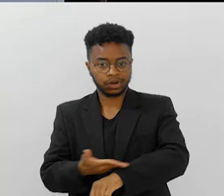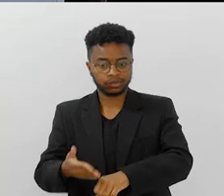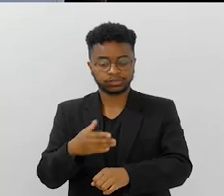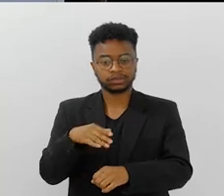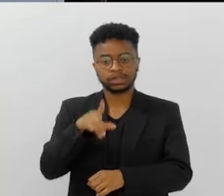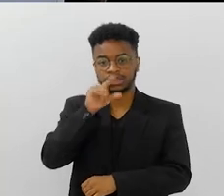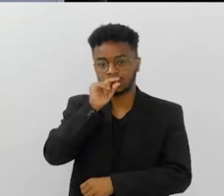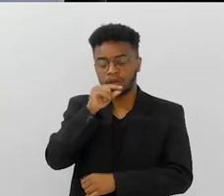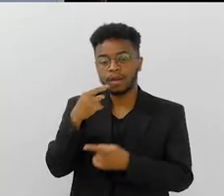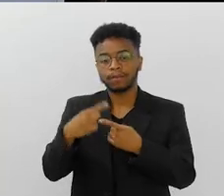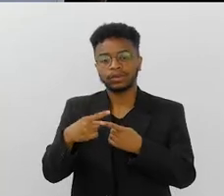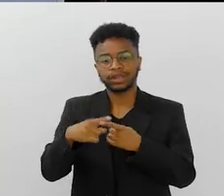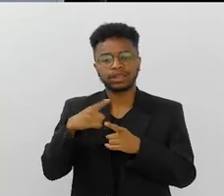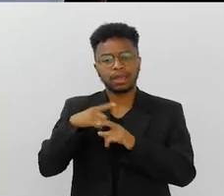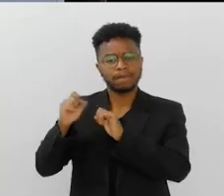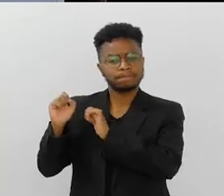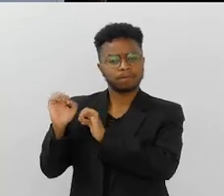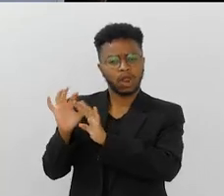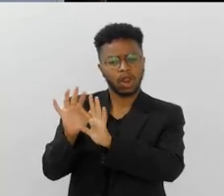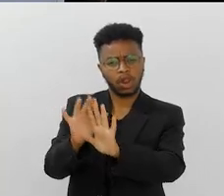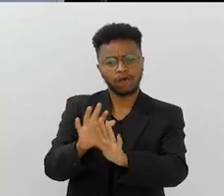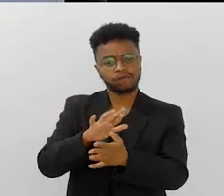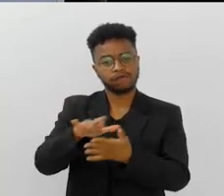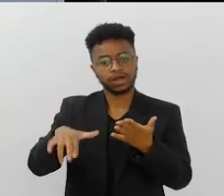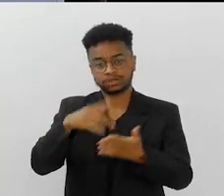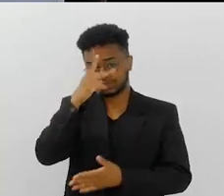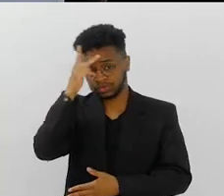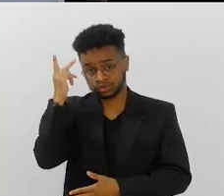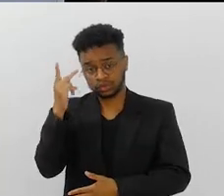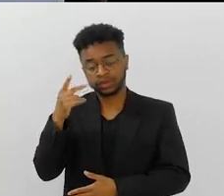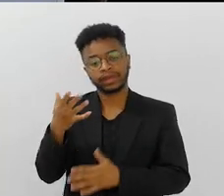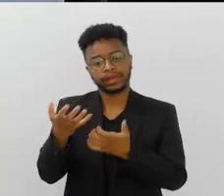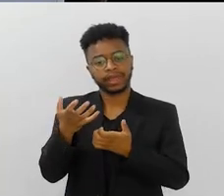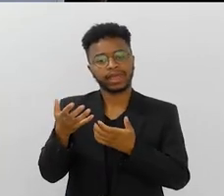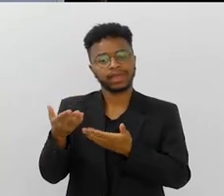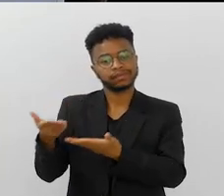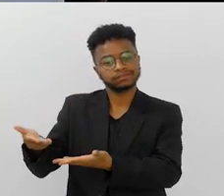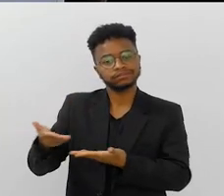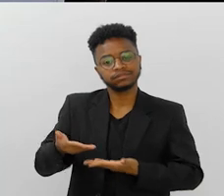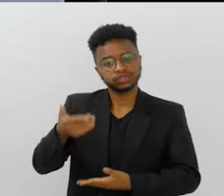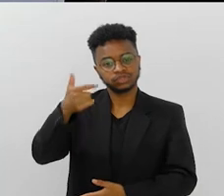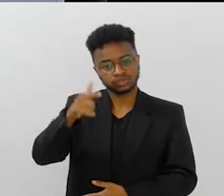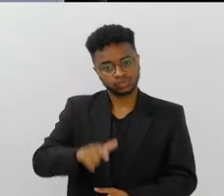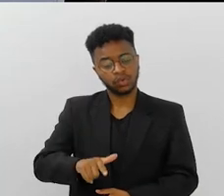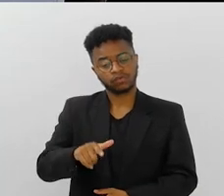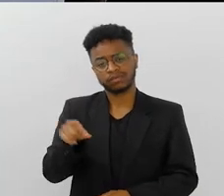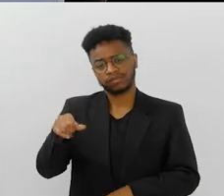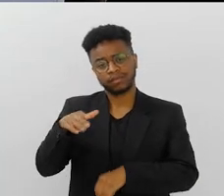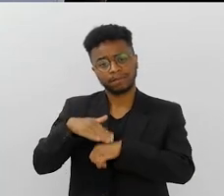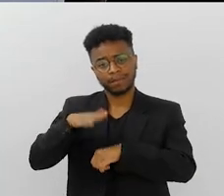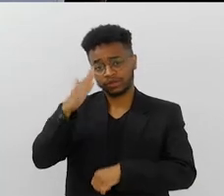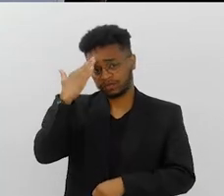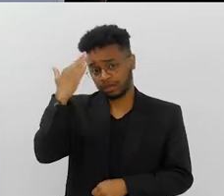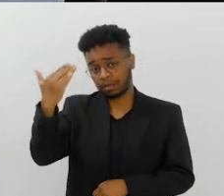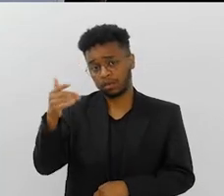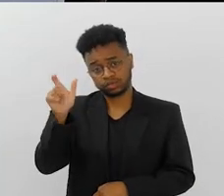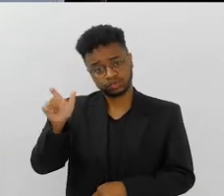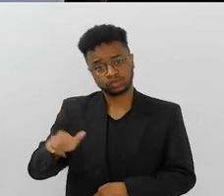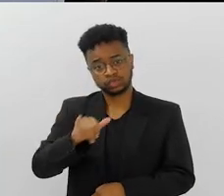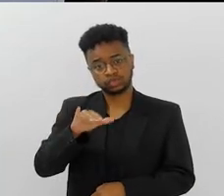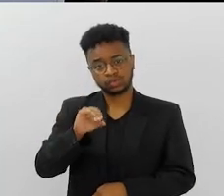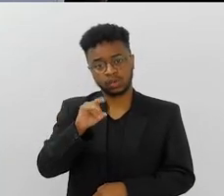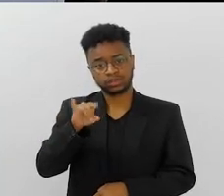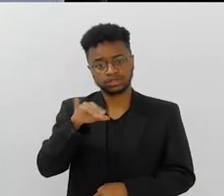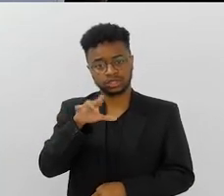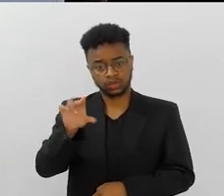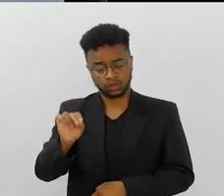E esse foi um momento muito emocionante, a quadra lotada para receber de volta o filho mais famoso da história da Beja